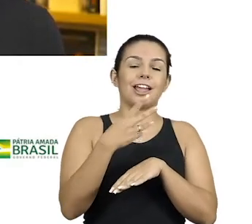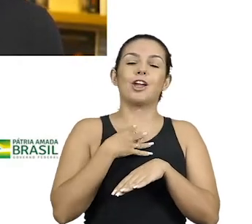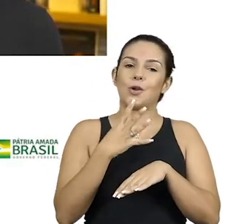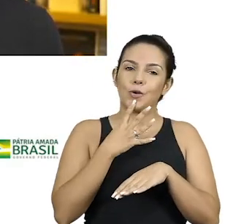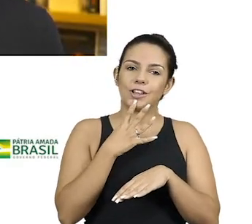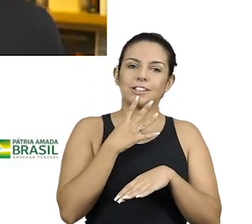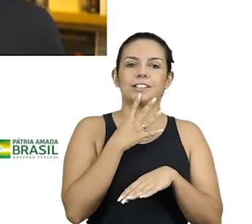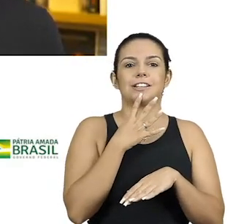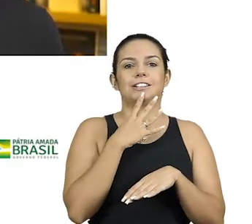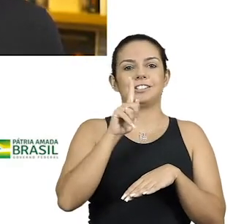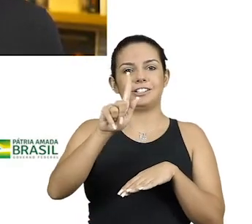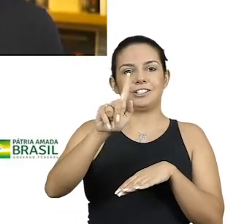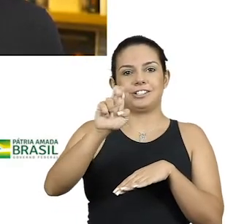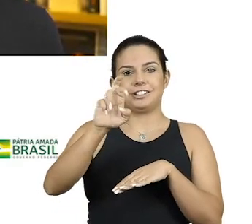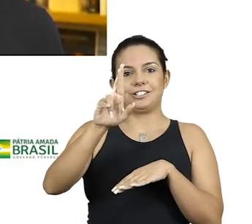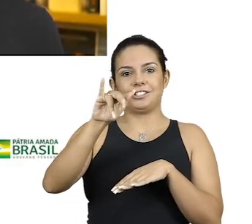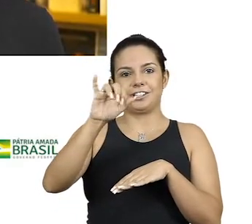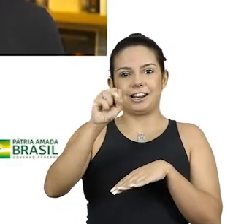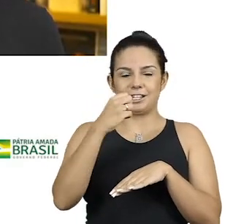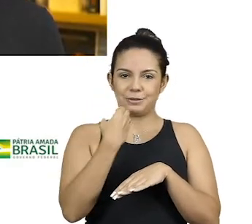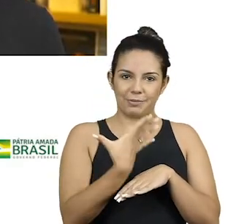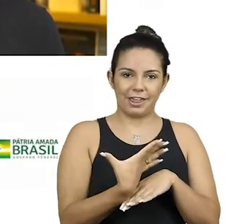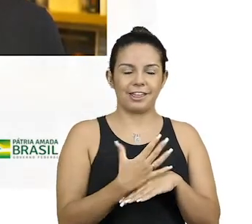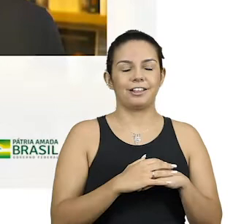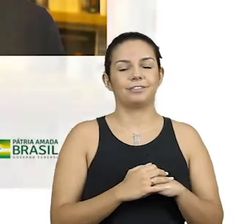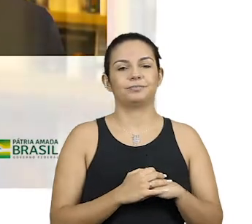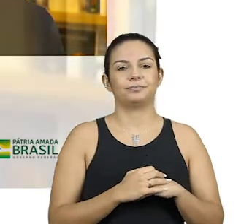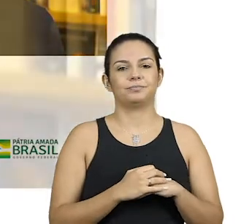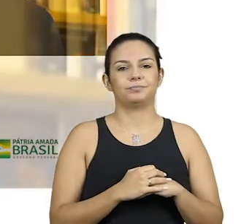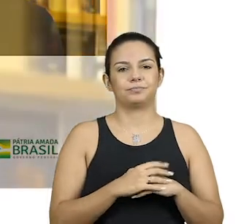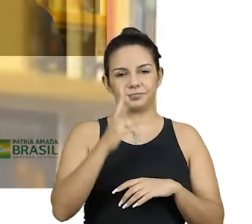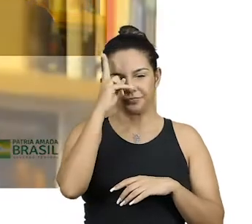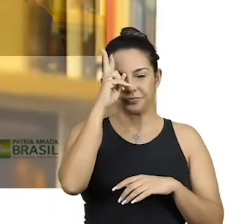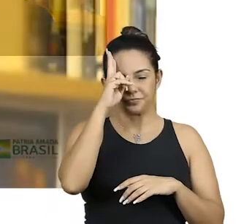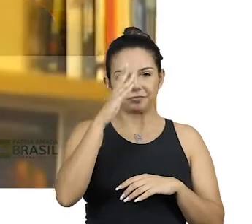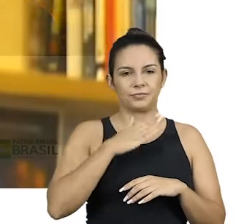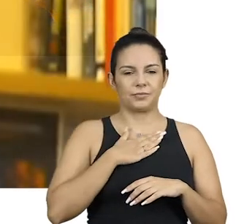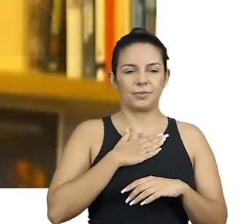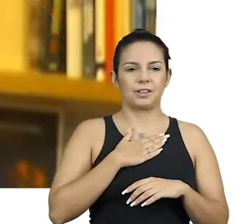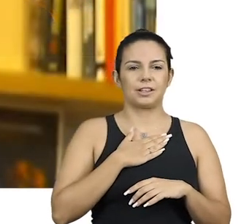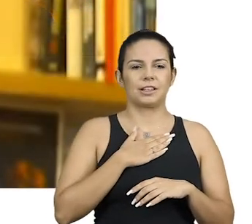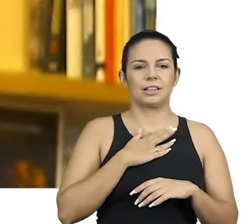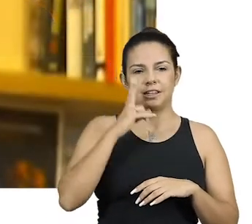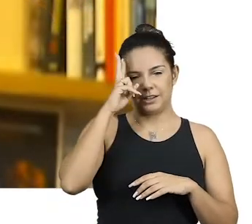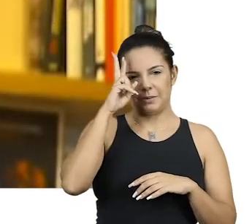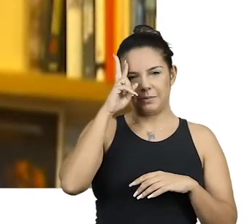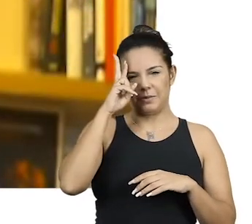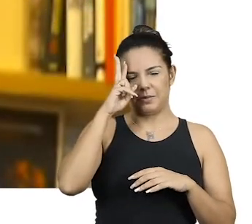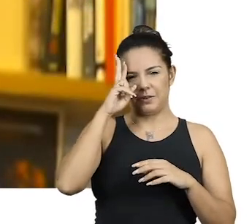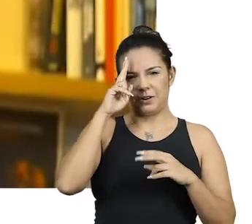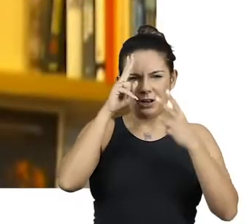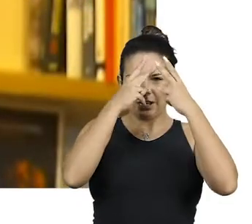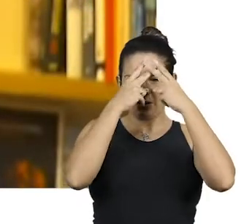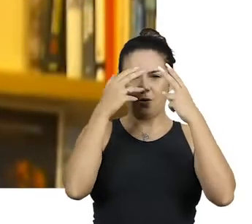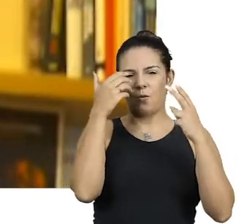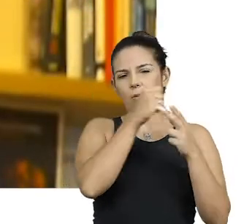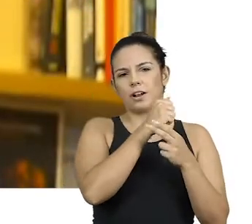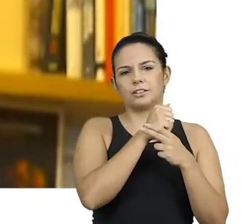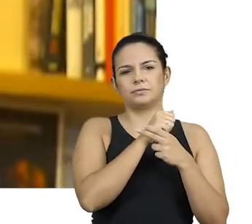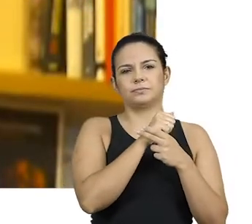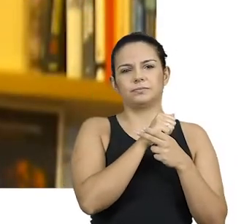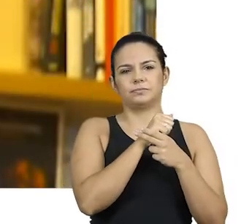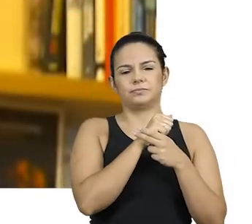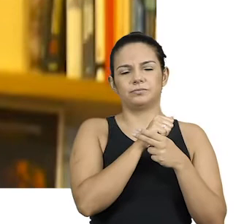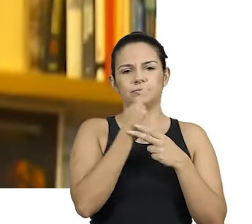os Gerais bem, né? Porque me lembro, na minha lembrança, me lembro que foi quase... É